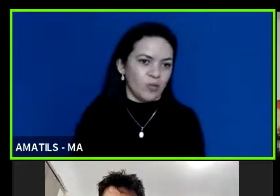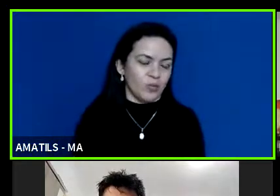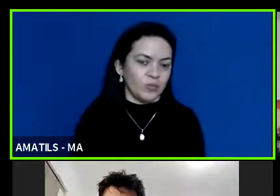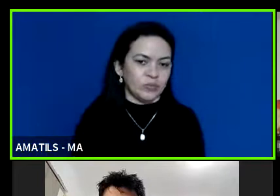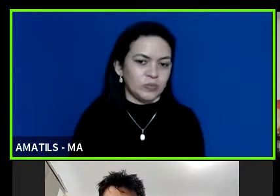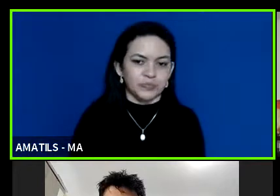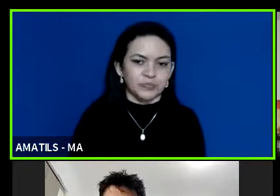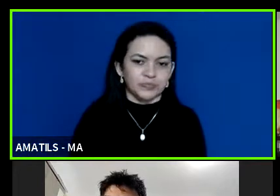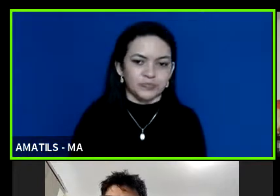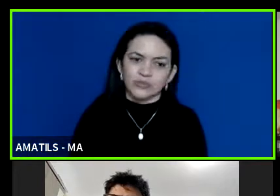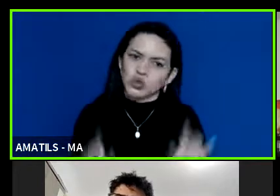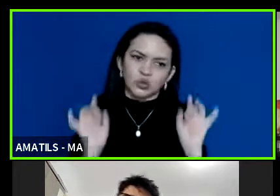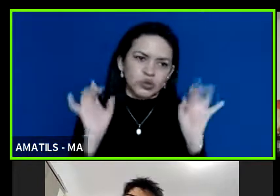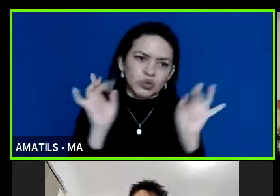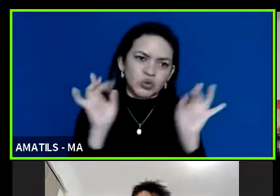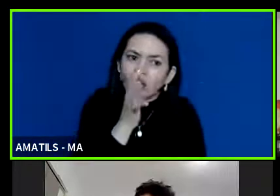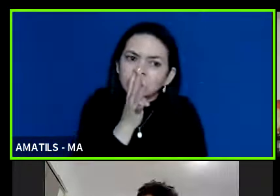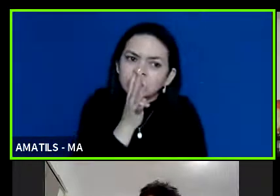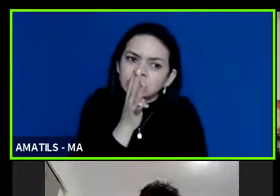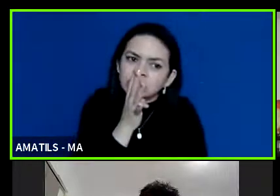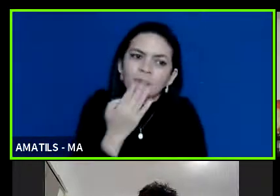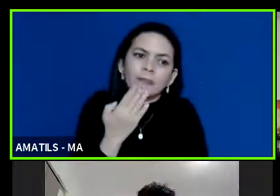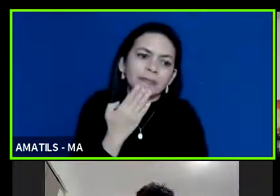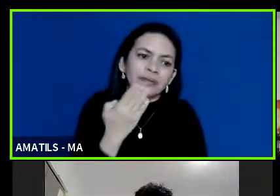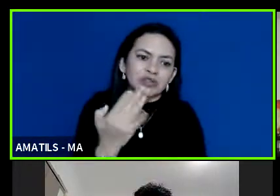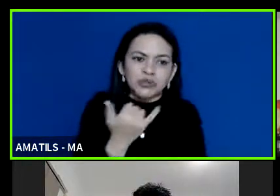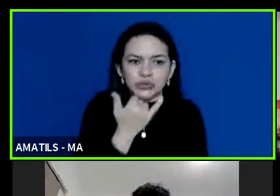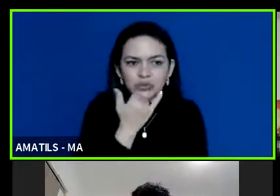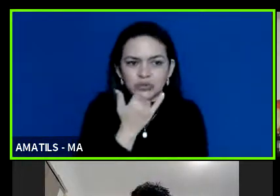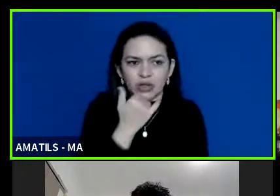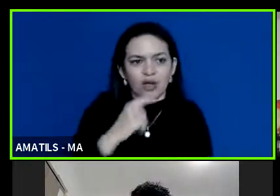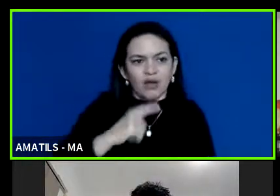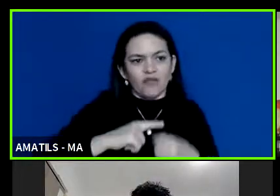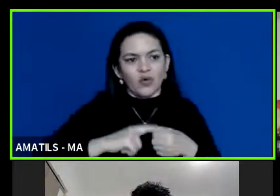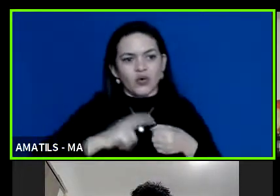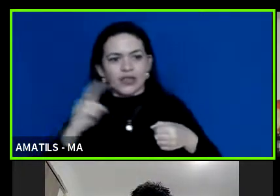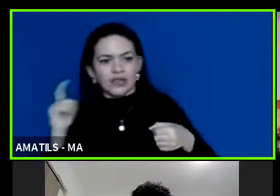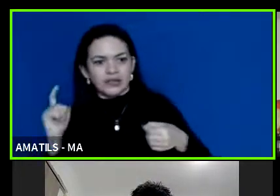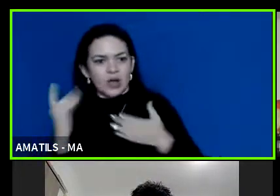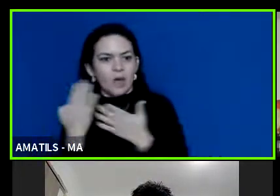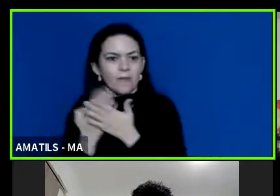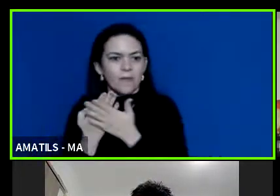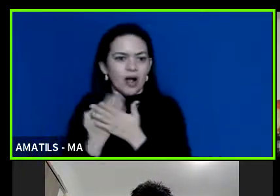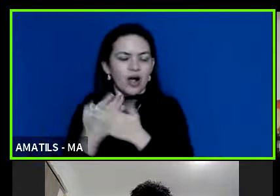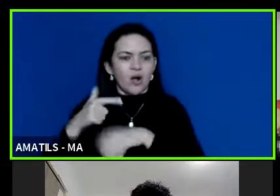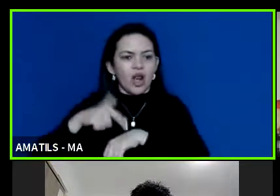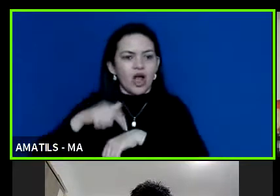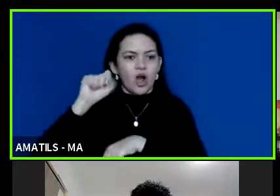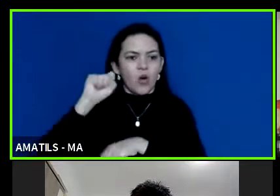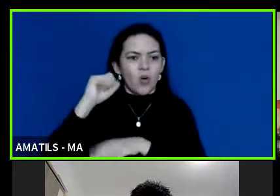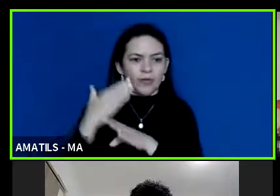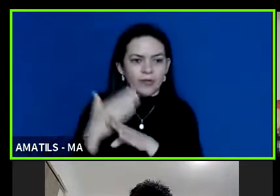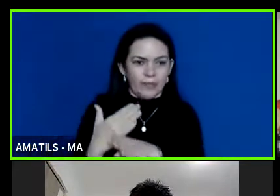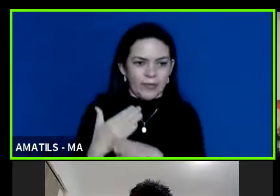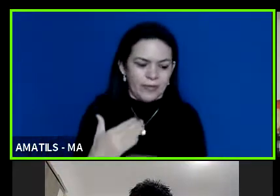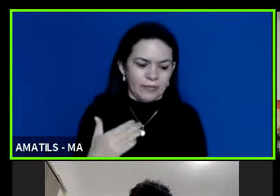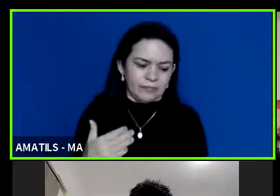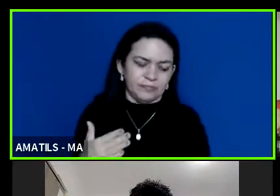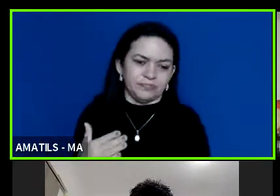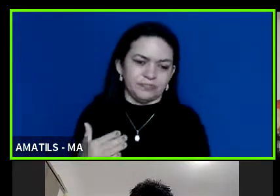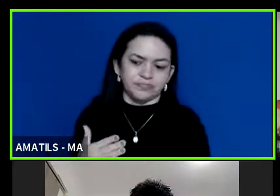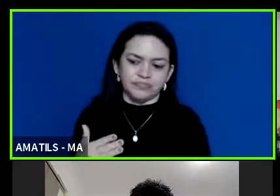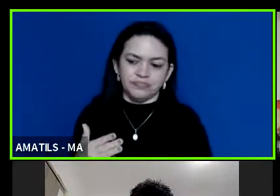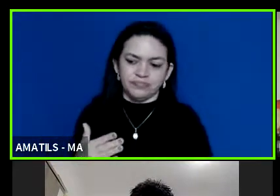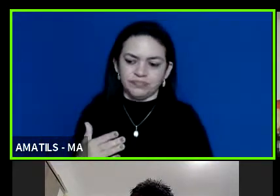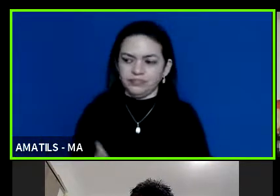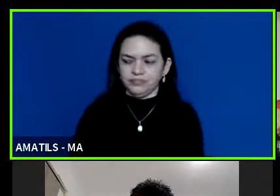era só essa observação e aí eu queria pedir desculpas e eu vou ter que sair que eu tenho uma aula agora oito e meia então eu estou